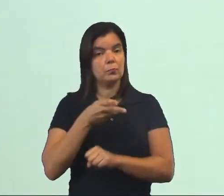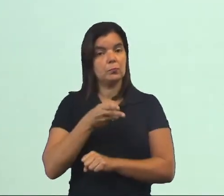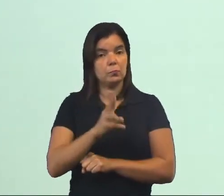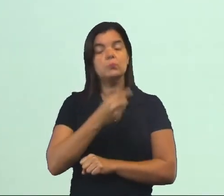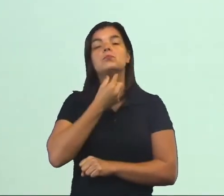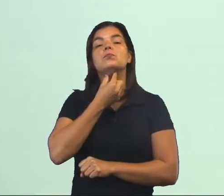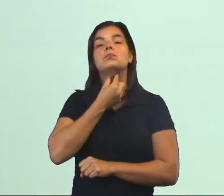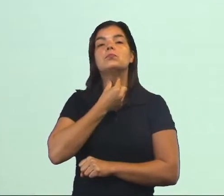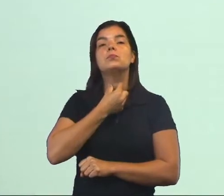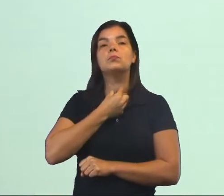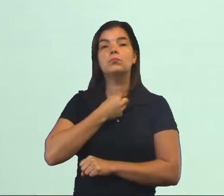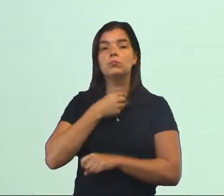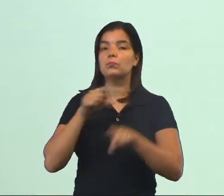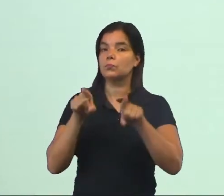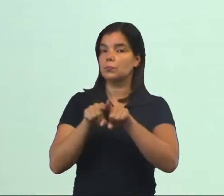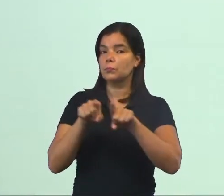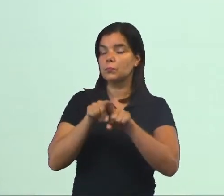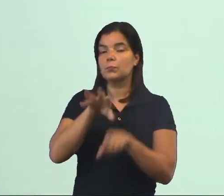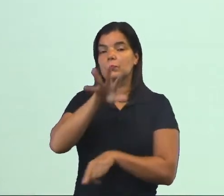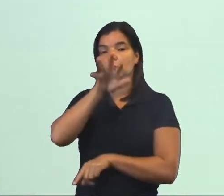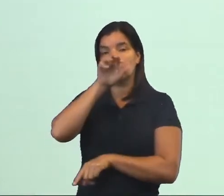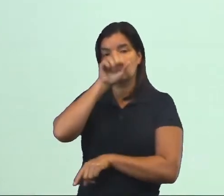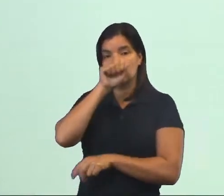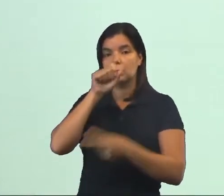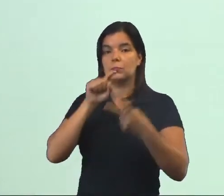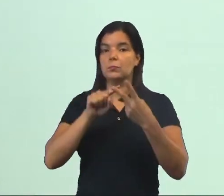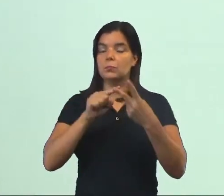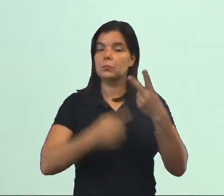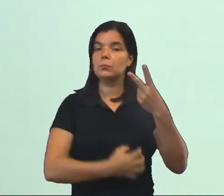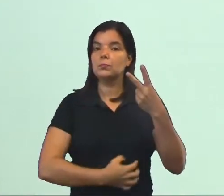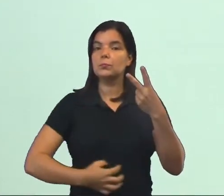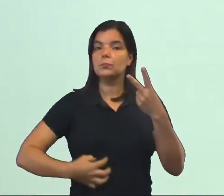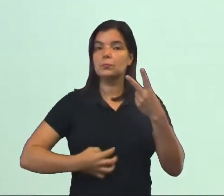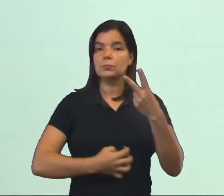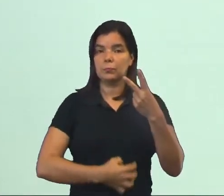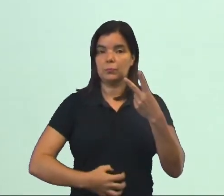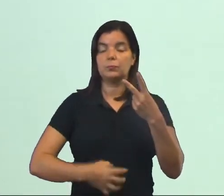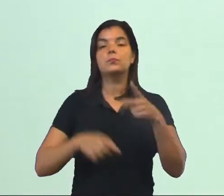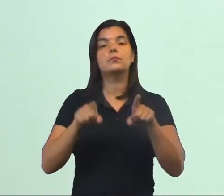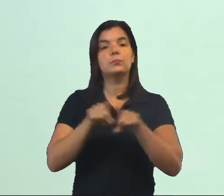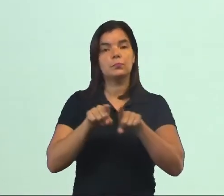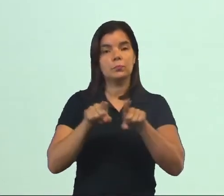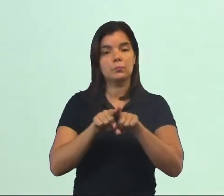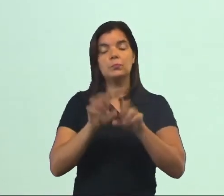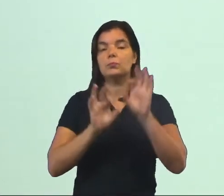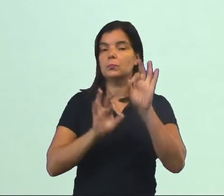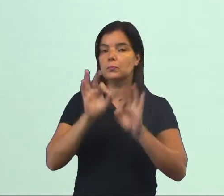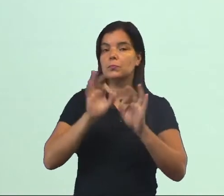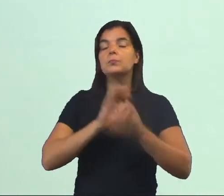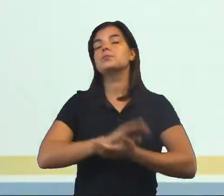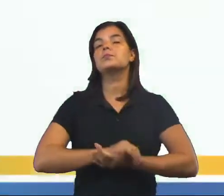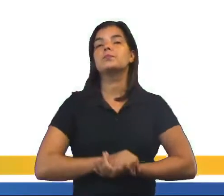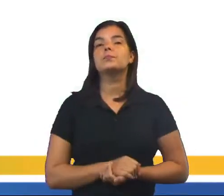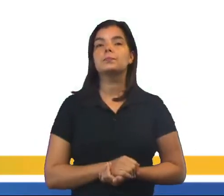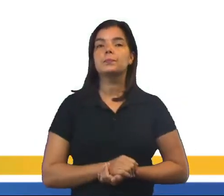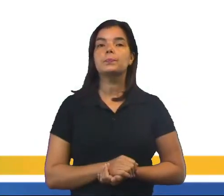órgão, ele serve tanto para a respiração como para o sistema digestório, na produção da digestão.